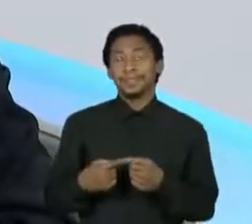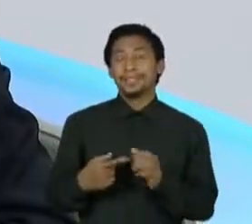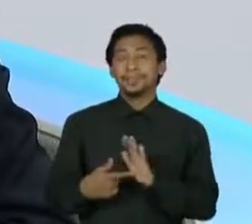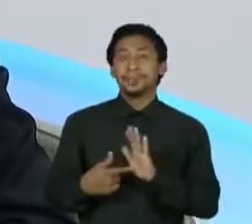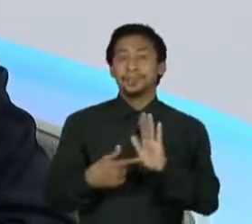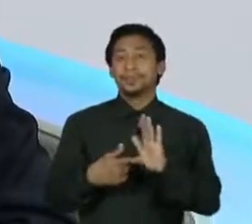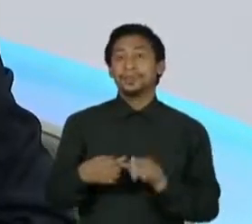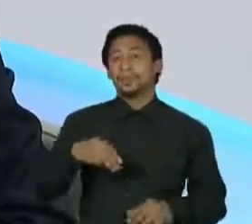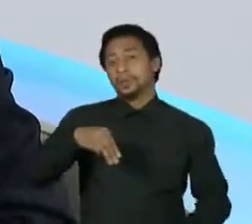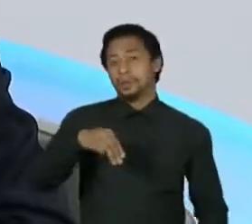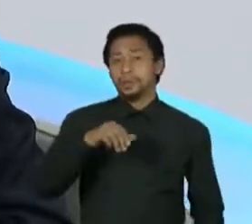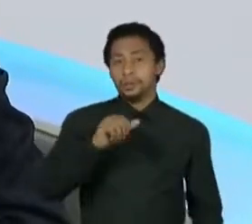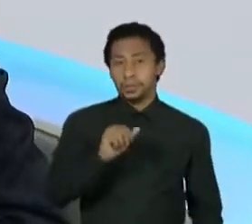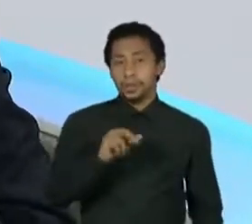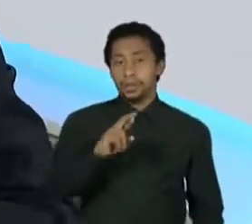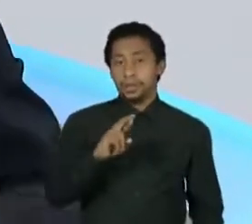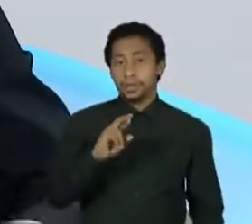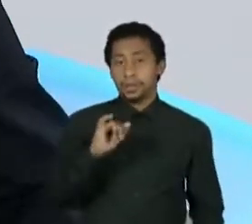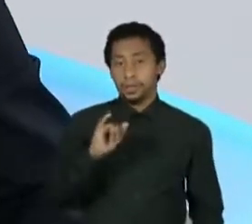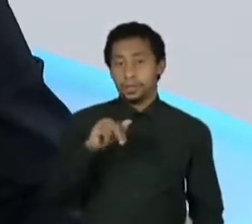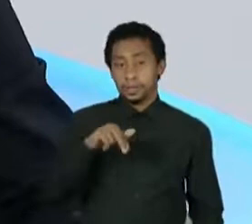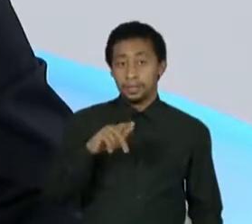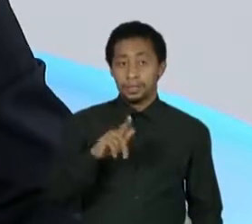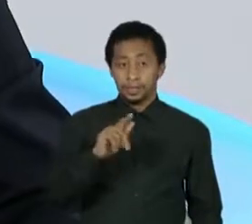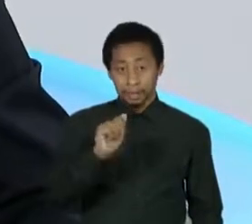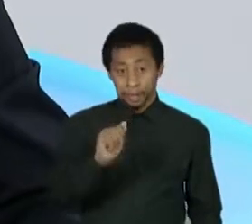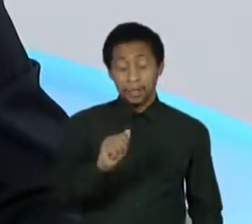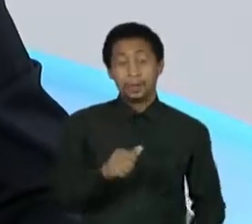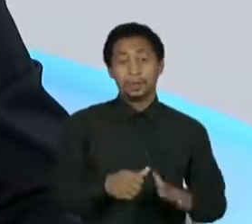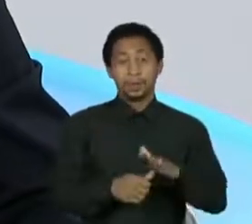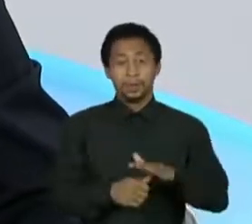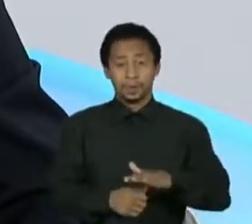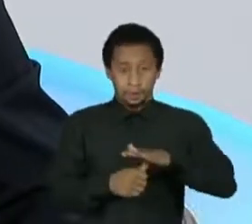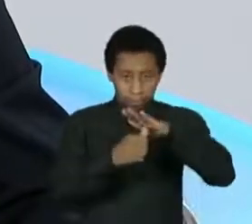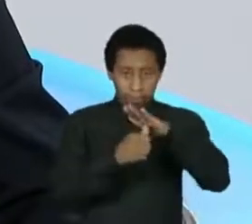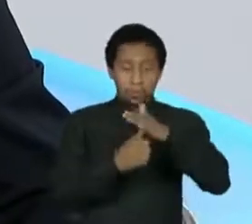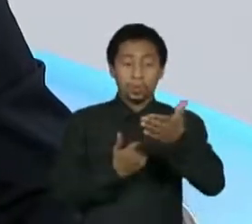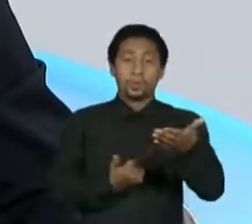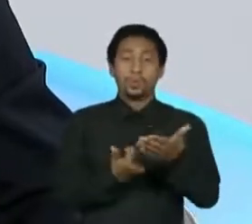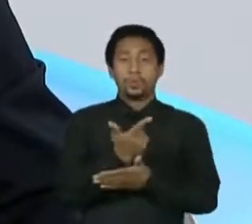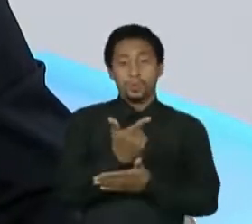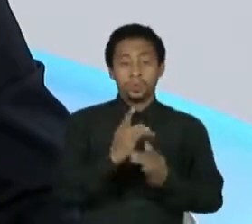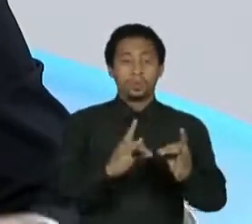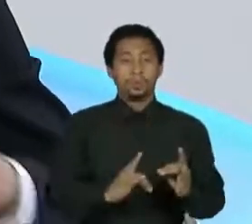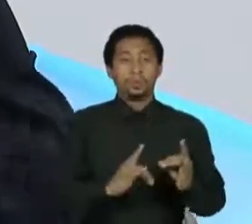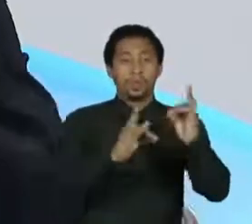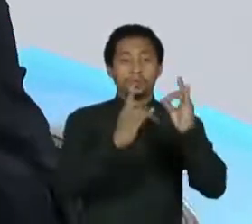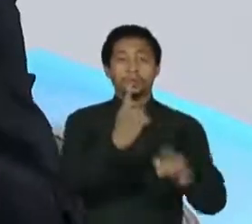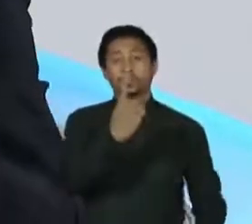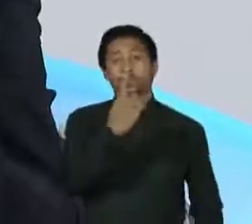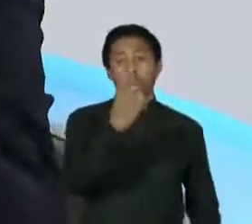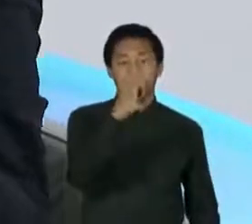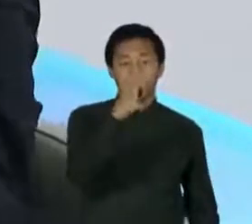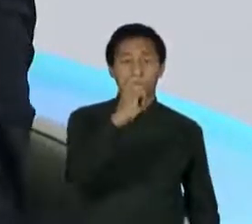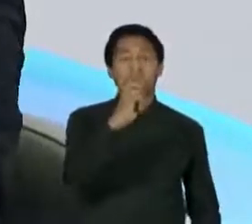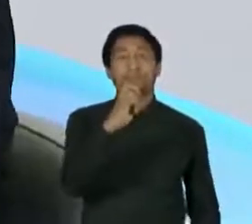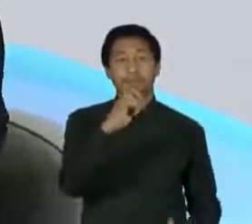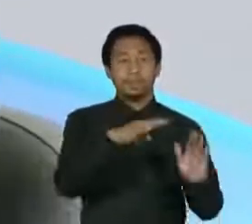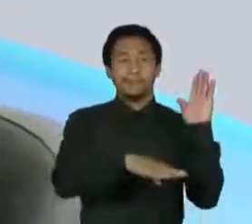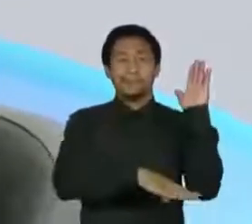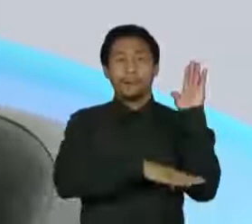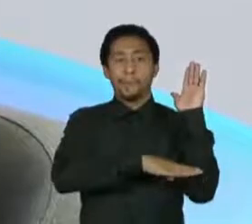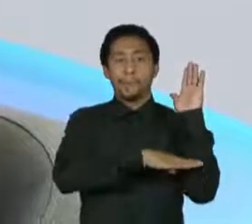o senhor reitor adquiriu um prédio com 15 apartamentos. Perfeito. todos foram